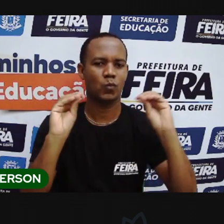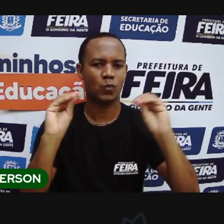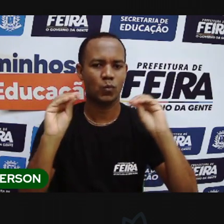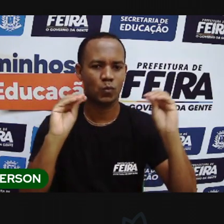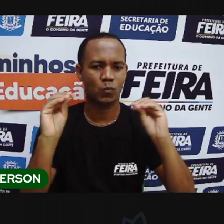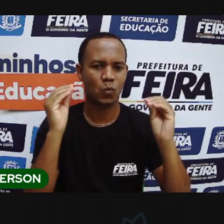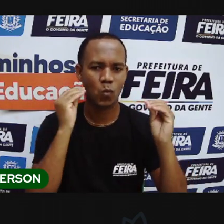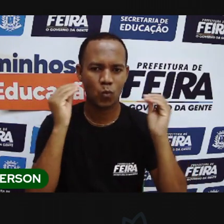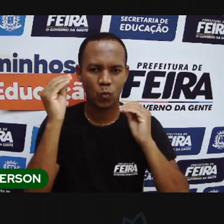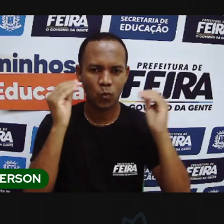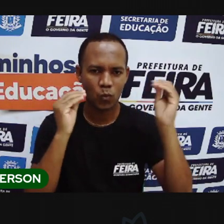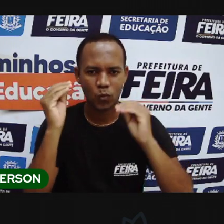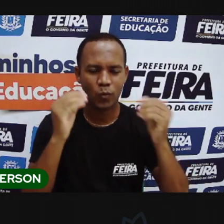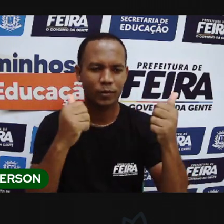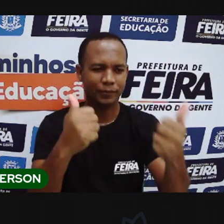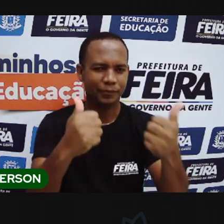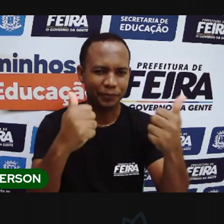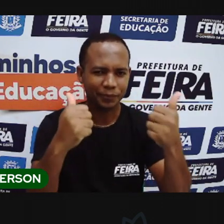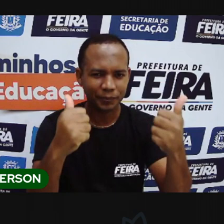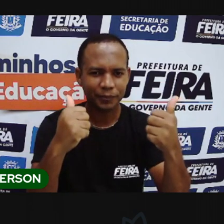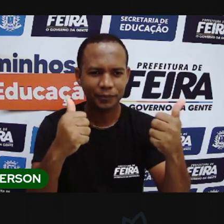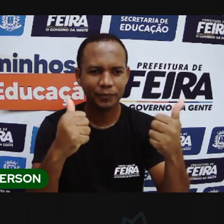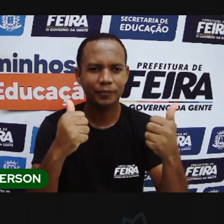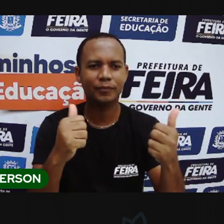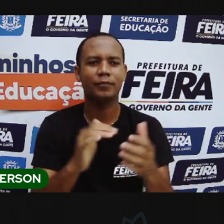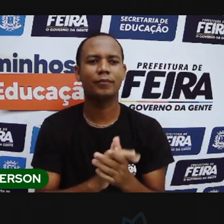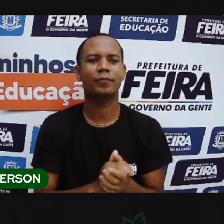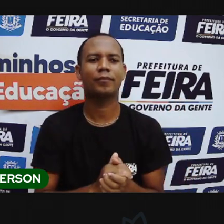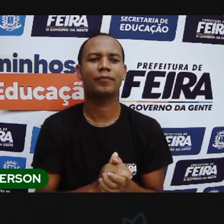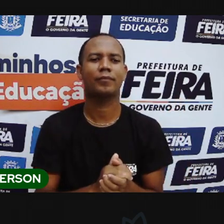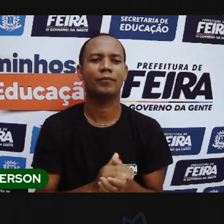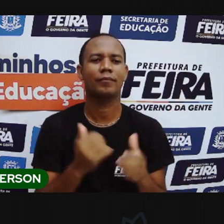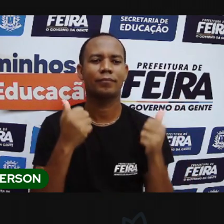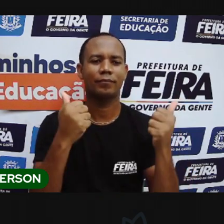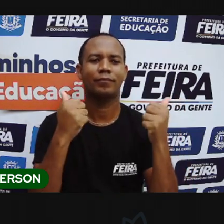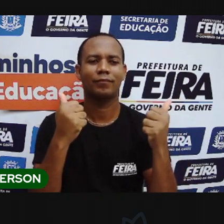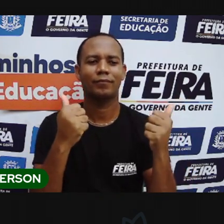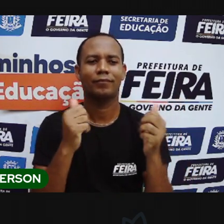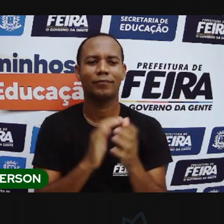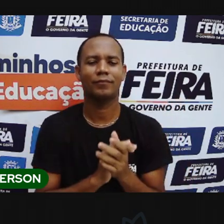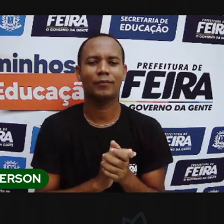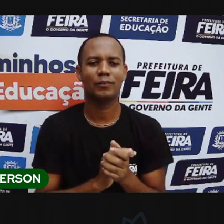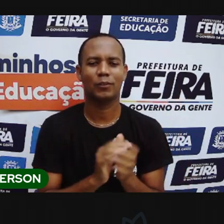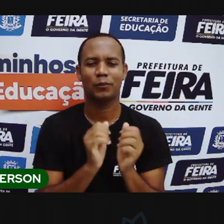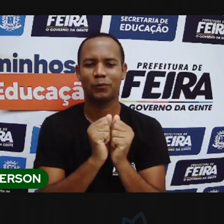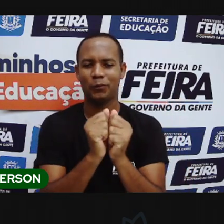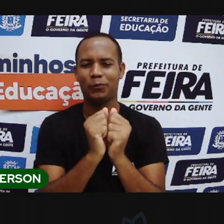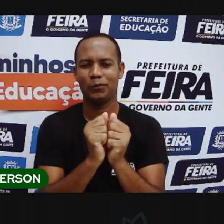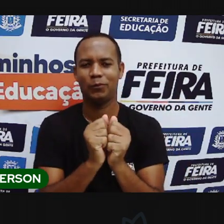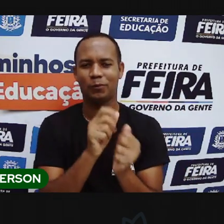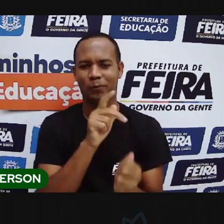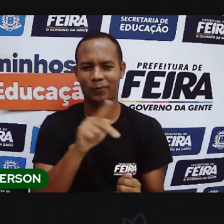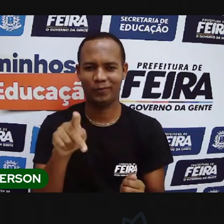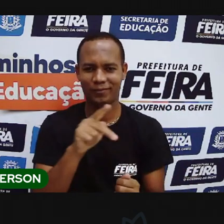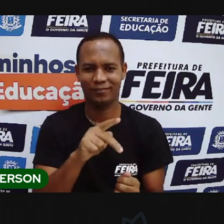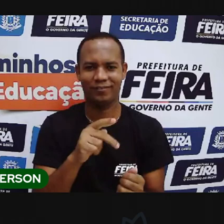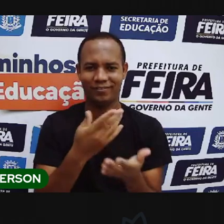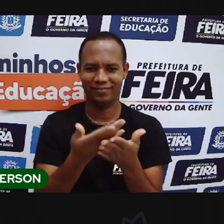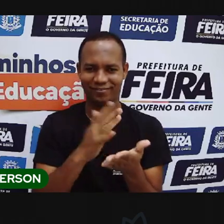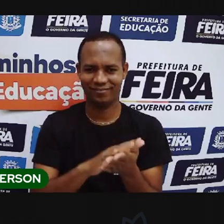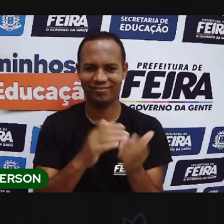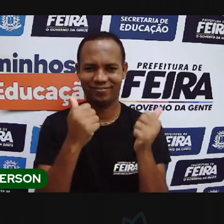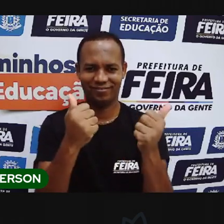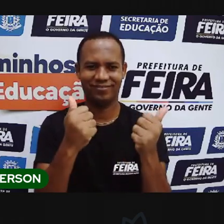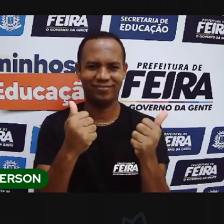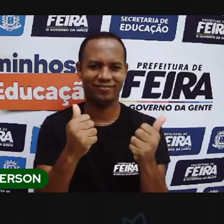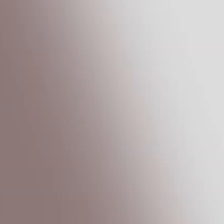mando um beijo para vocês e até a próxima, né? A nossa parceria aí para a Maria que anda só com você. Cheira um beijo no